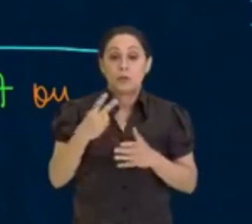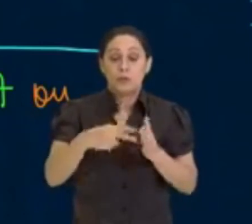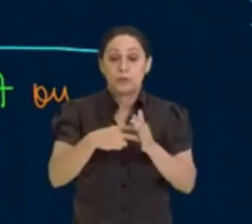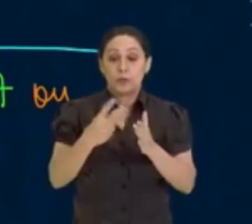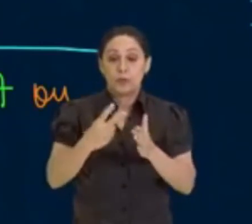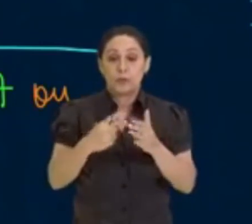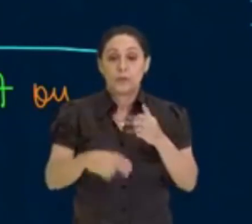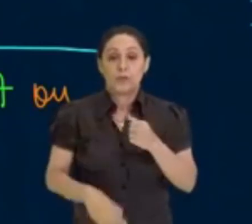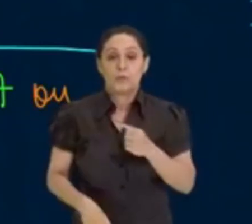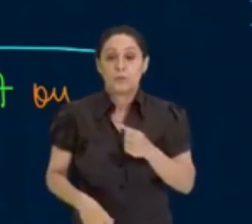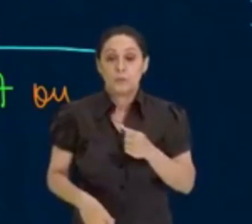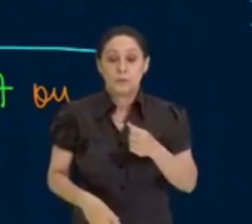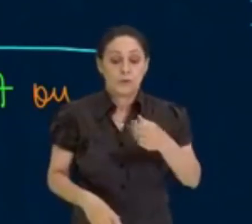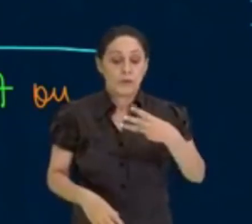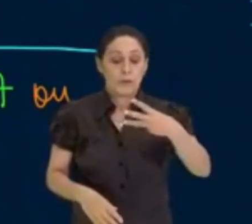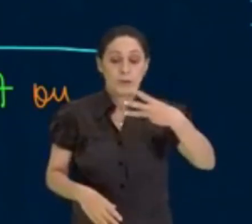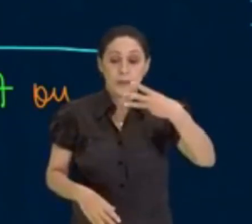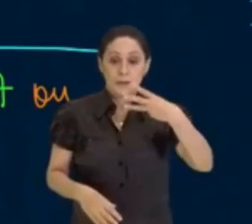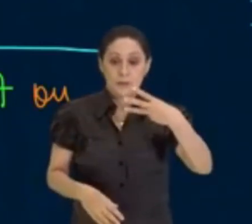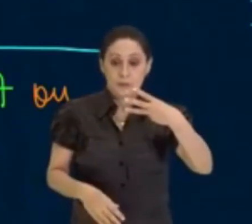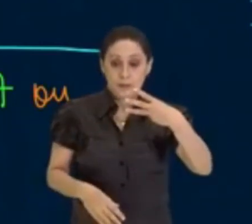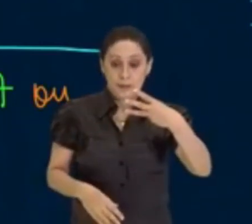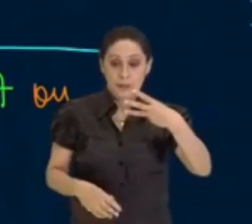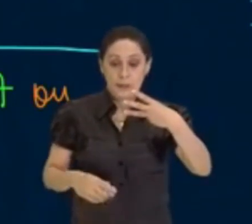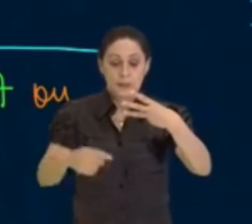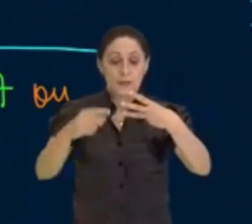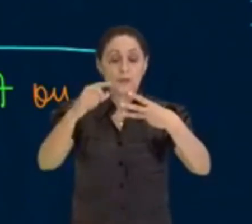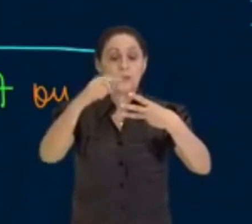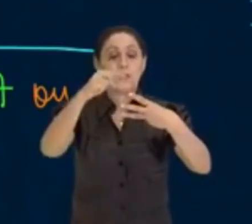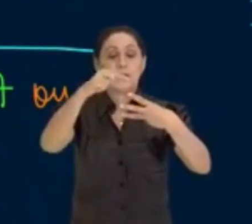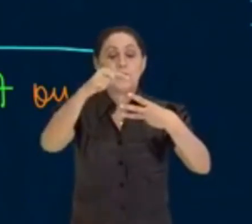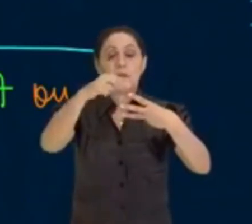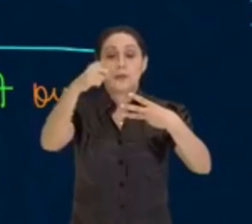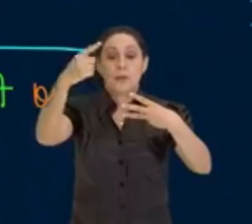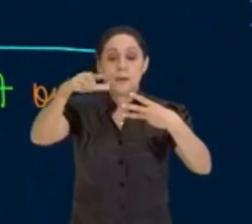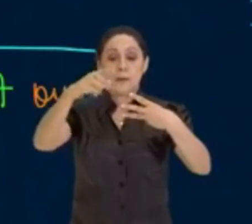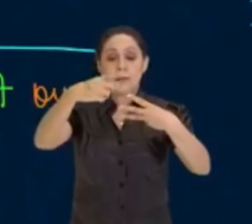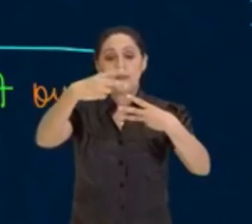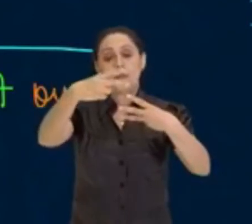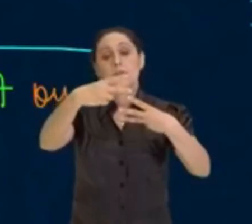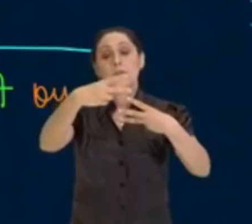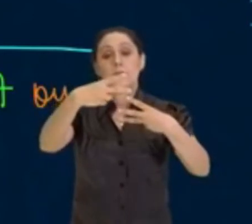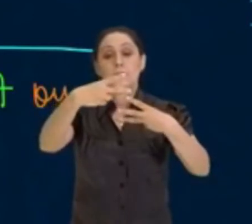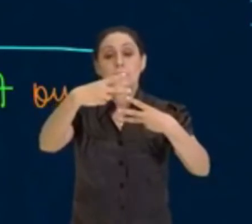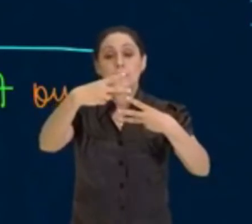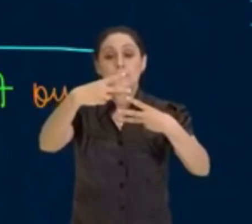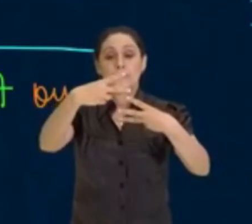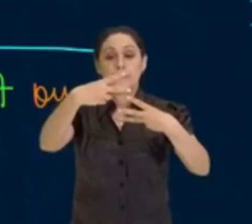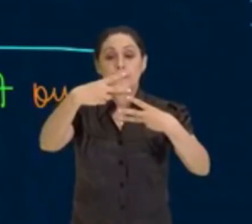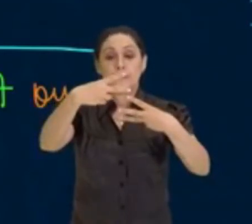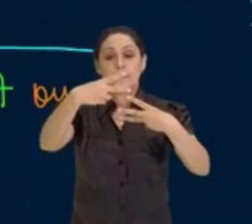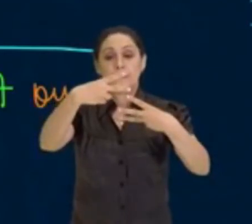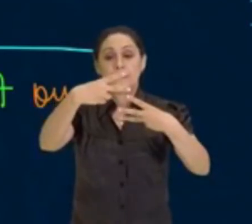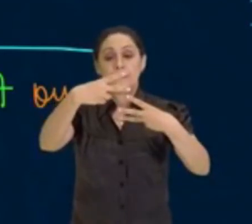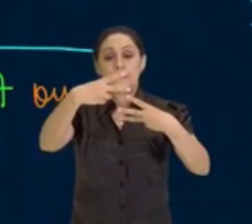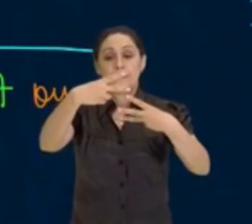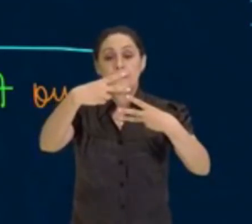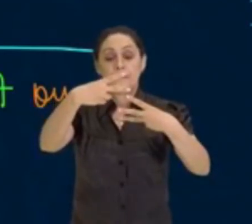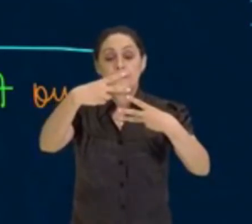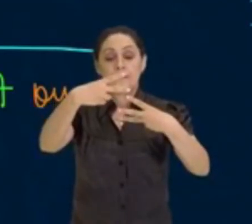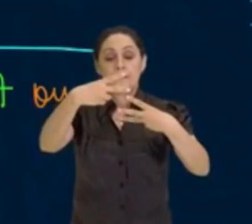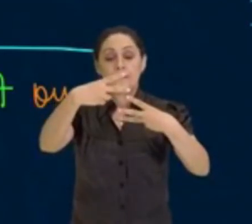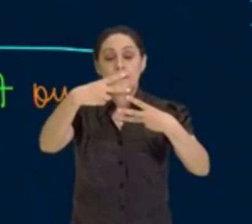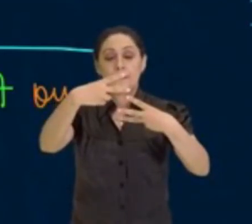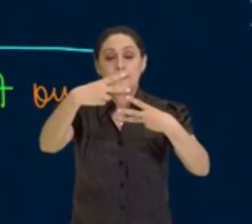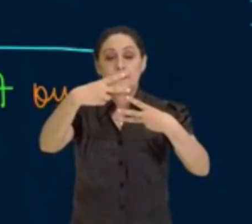é a nossa potência. Então, o 3 repete duas vezes. Aí, você representa dessa forma aí. Como é que fica,